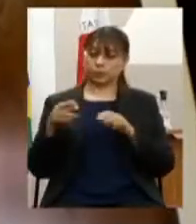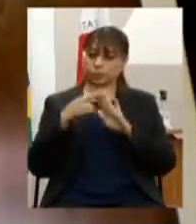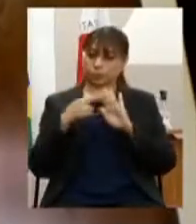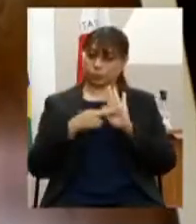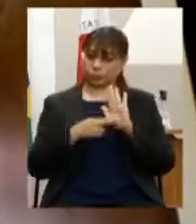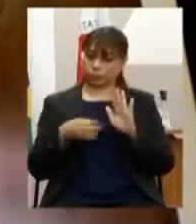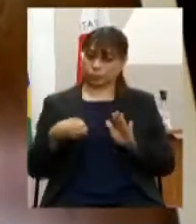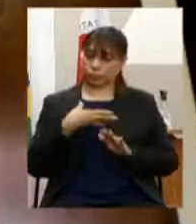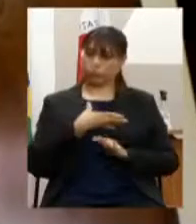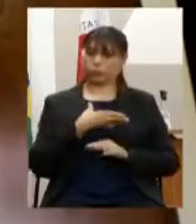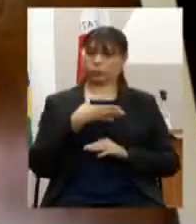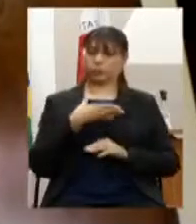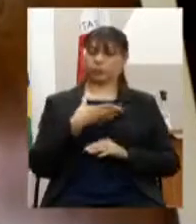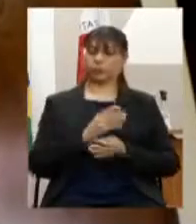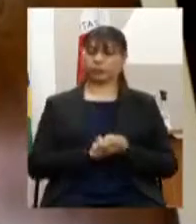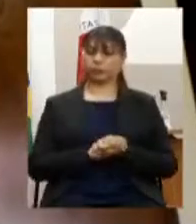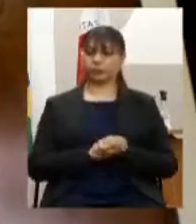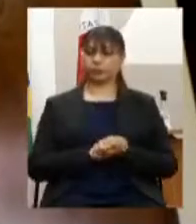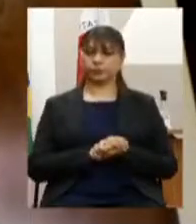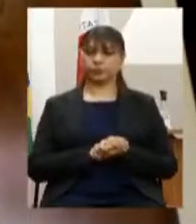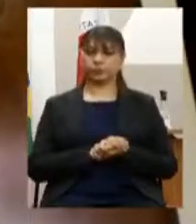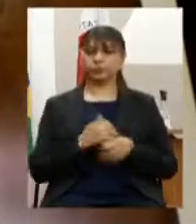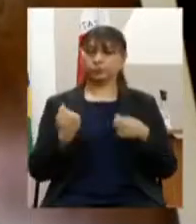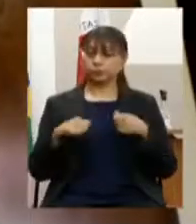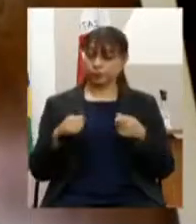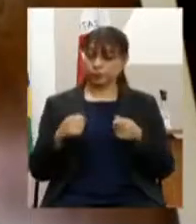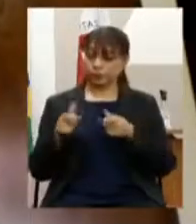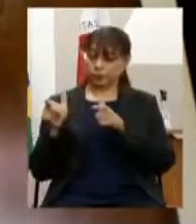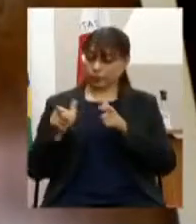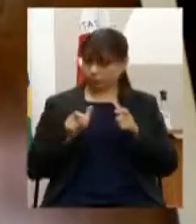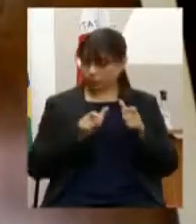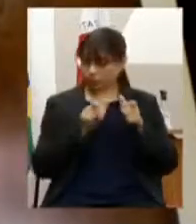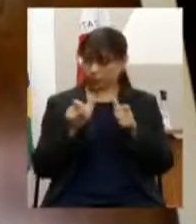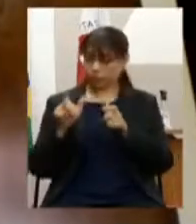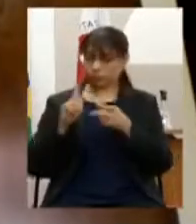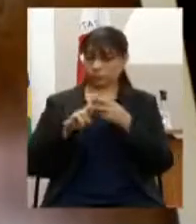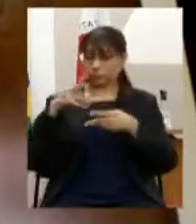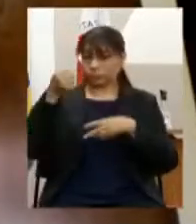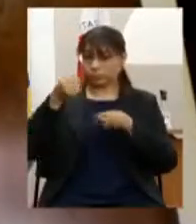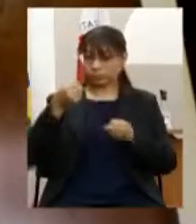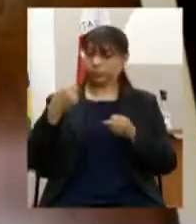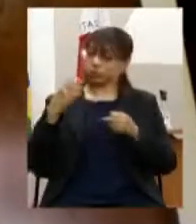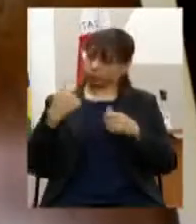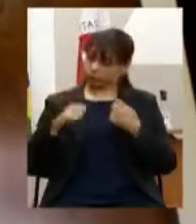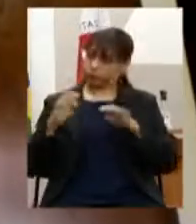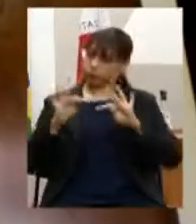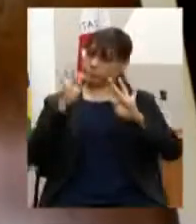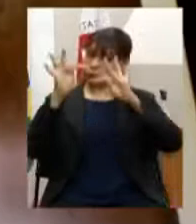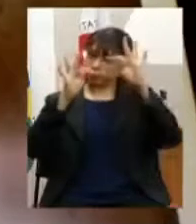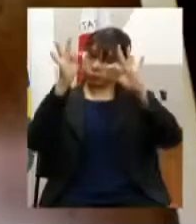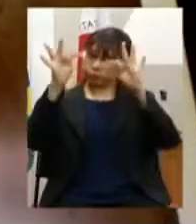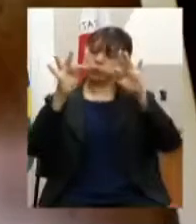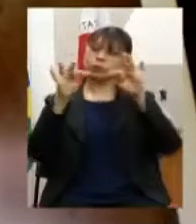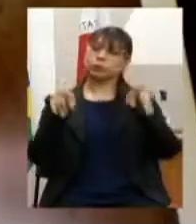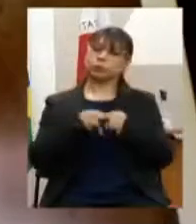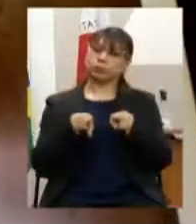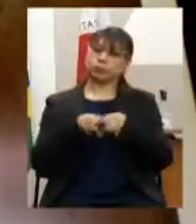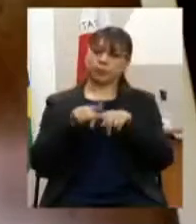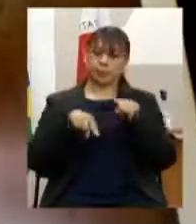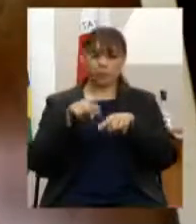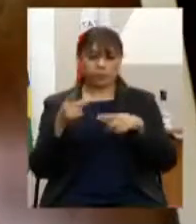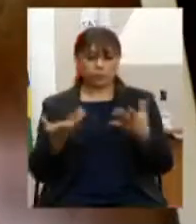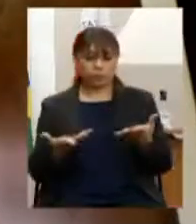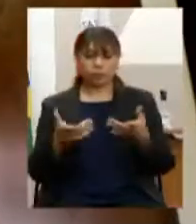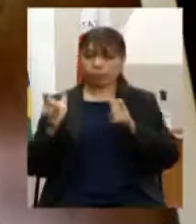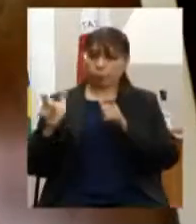suprir as unidades prisionais de tecnologias equipamentos e